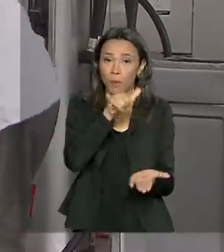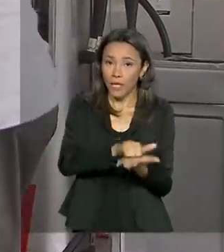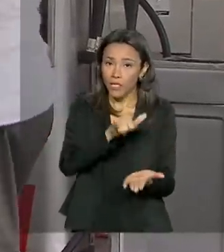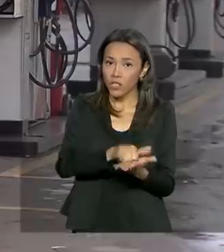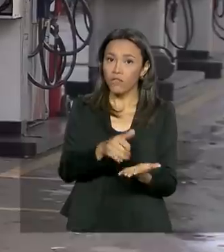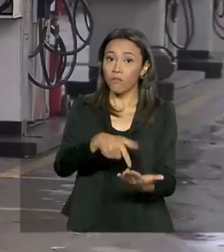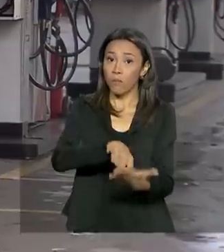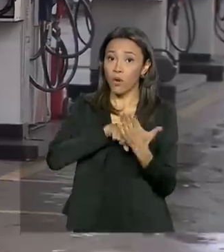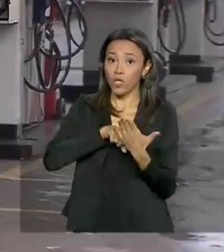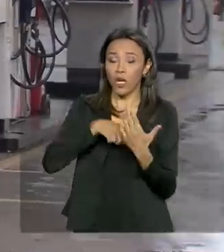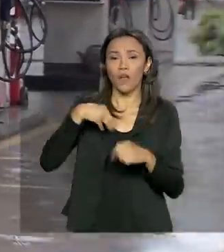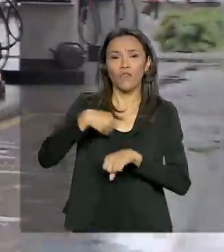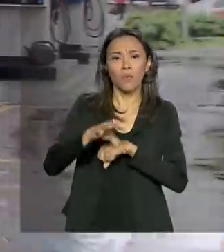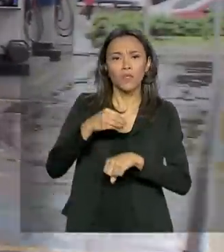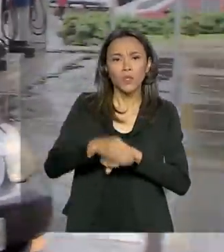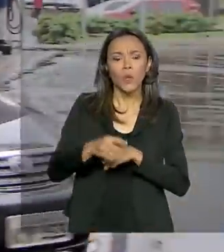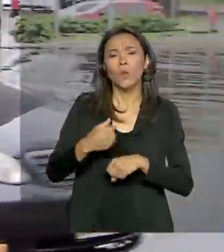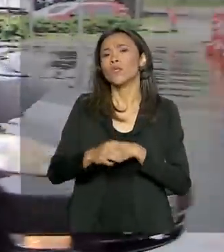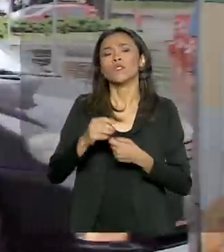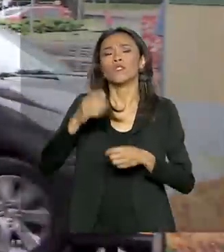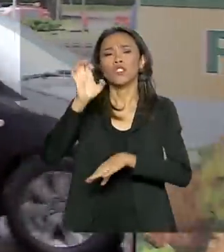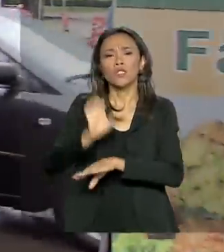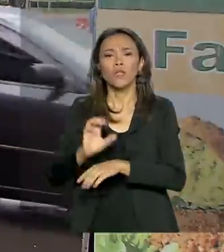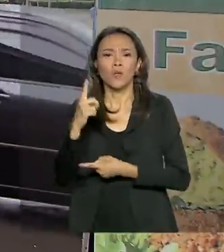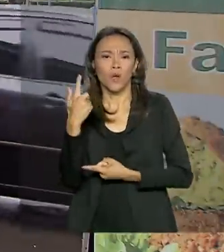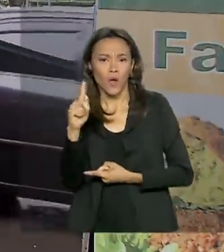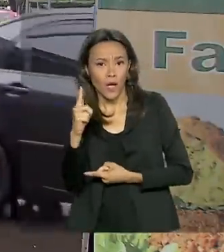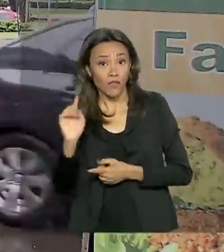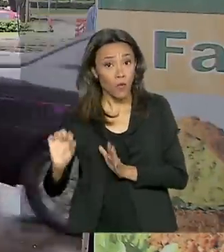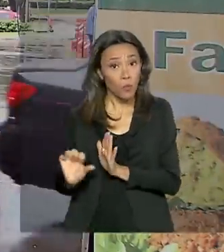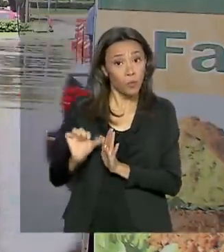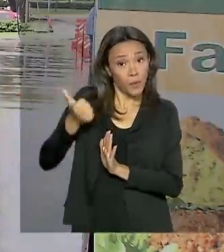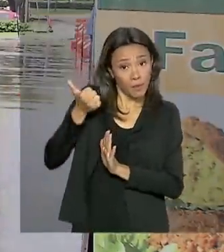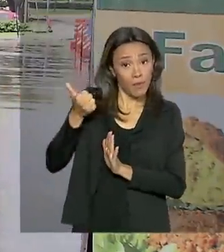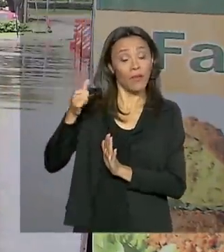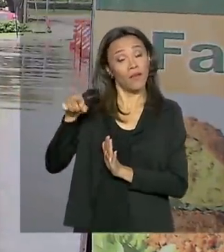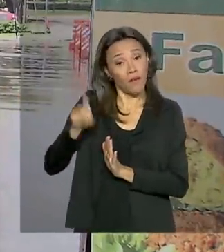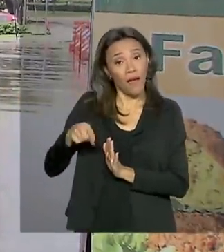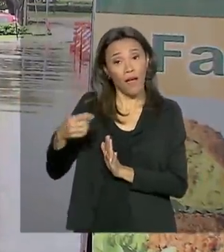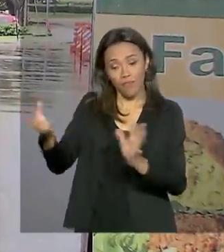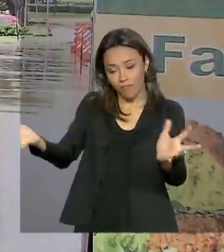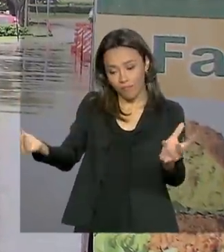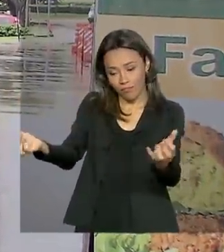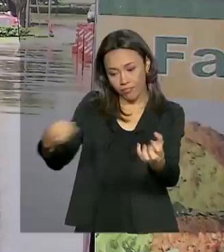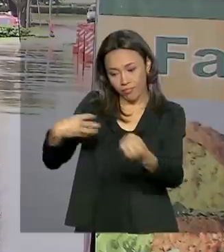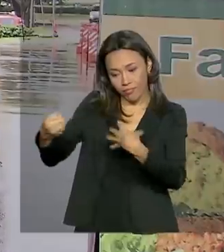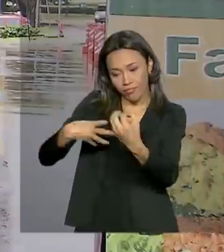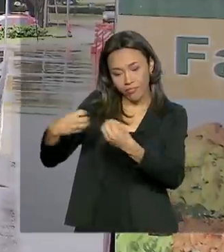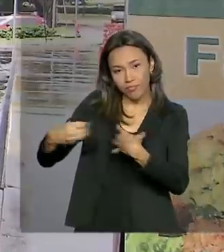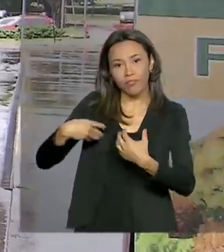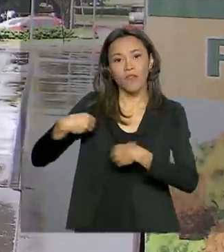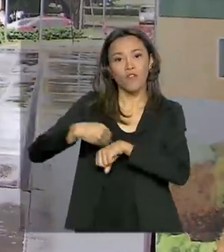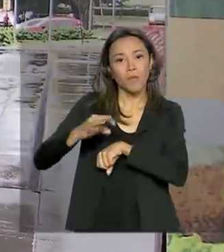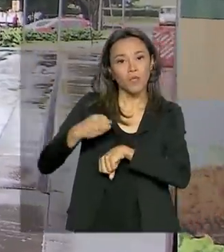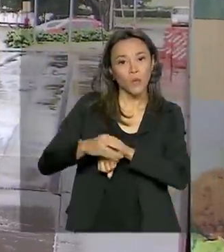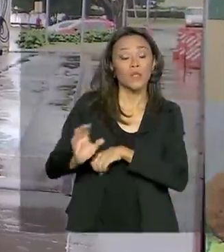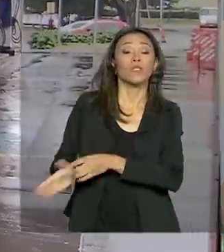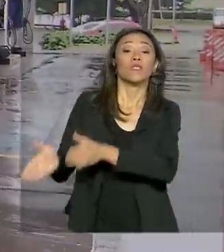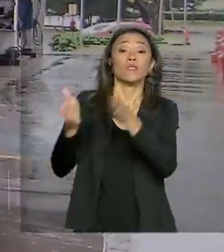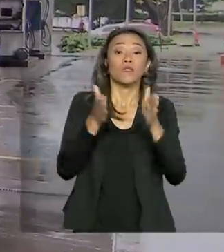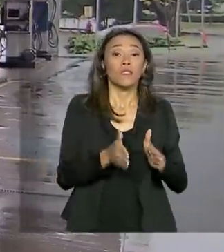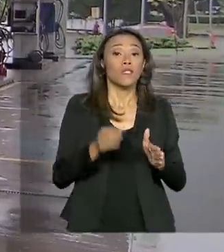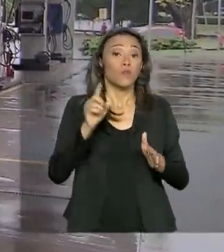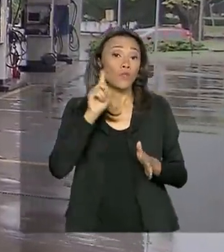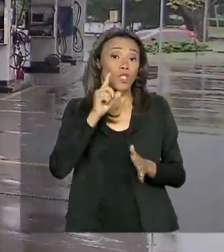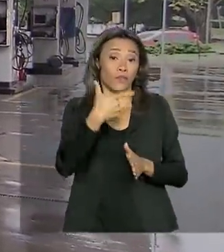dados de estabelecimentos do estado de Goiás, que foi o primeiro a enviar informações dos revendedores. A partir de